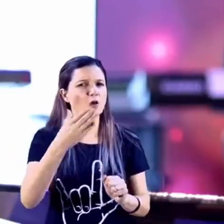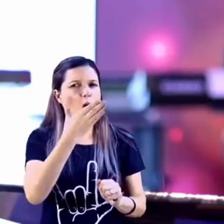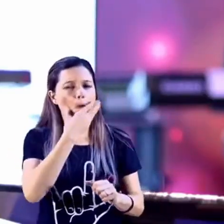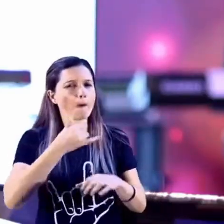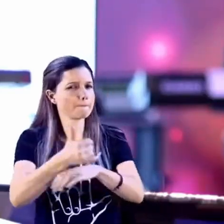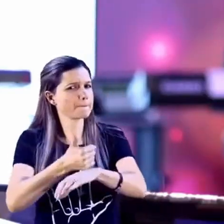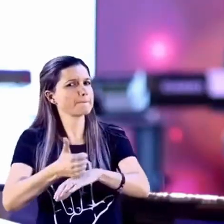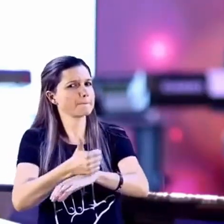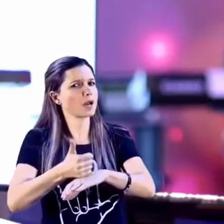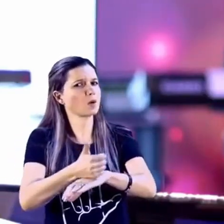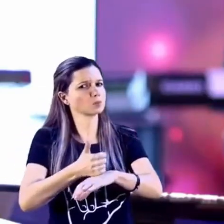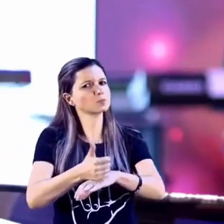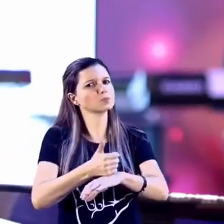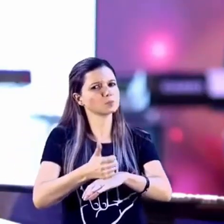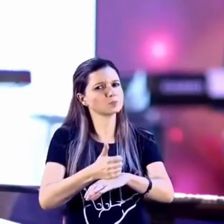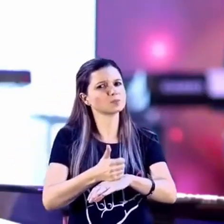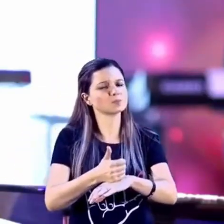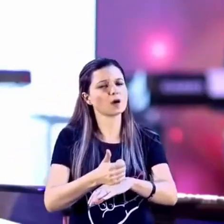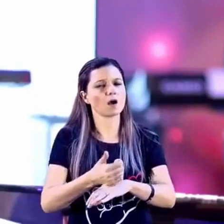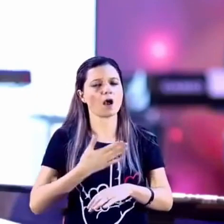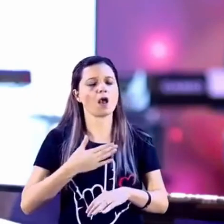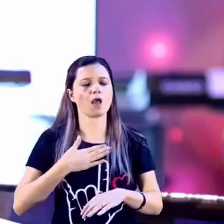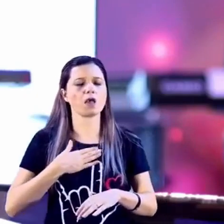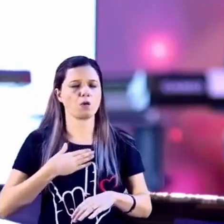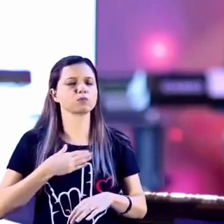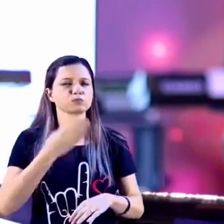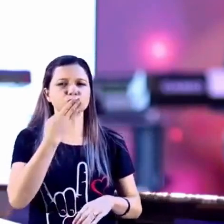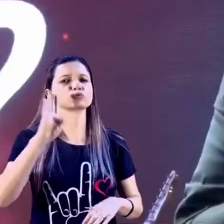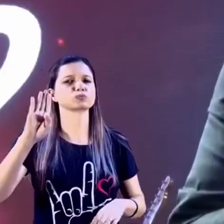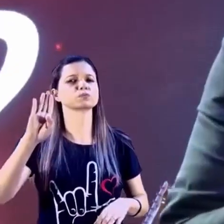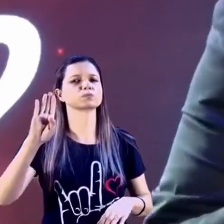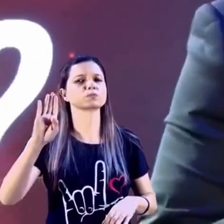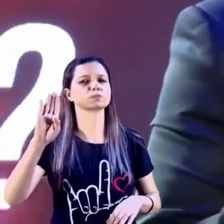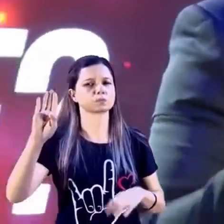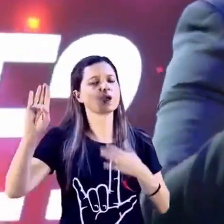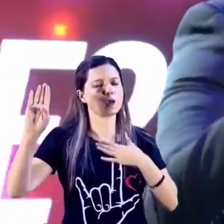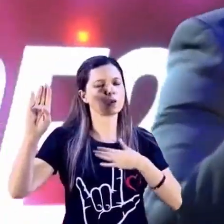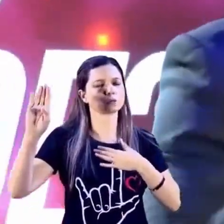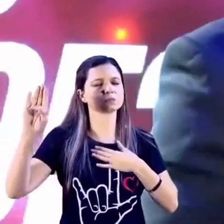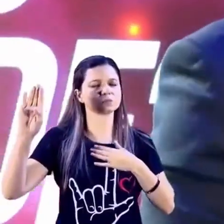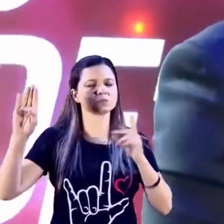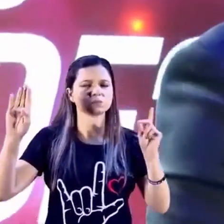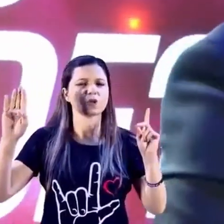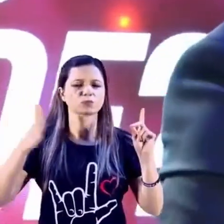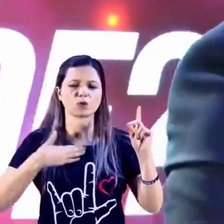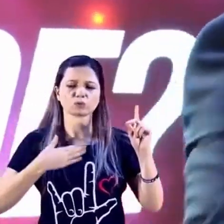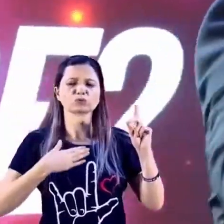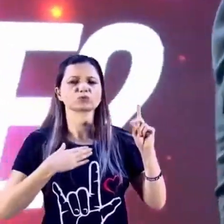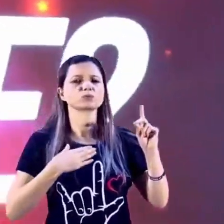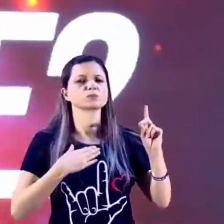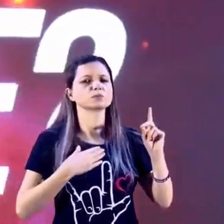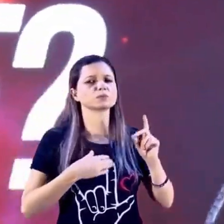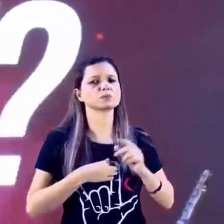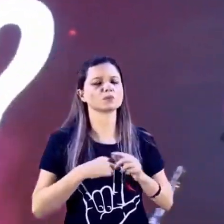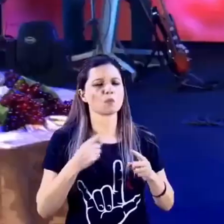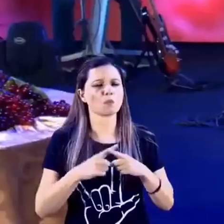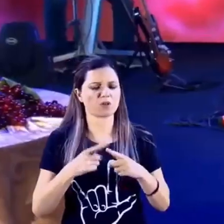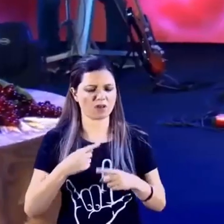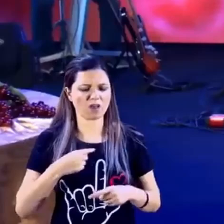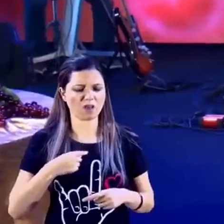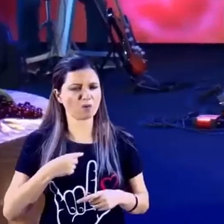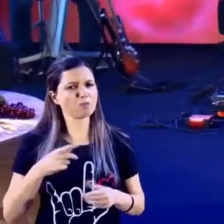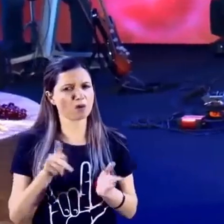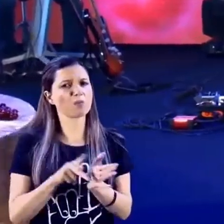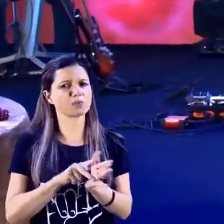ele está se comprometendo. Ele está falando, eu juro por mim mesmo. Senhor, eu juro por você mesmo. Por mim mesmo, por você.